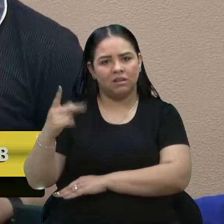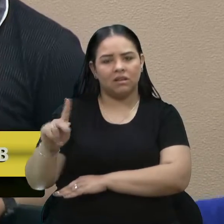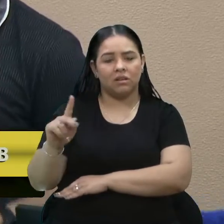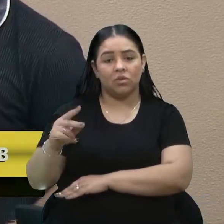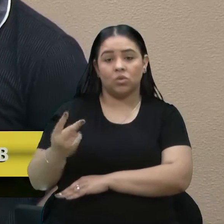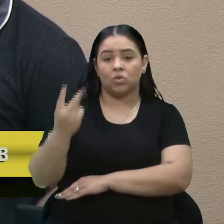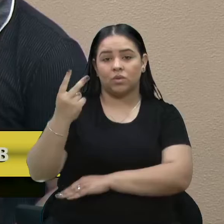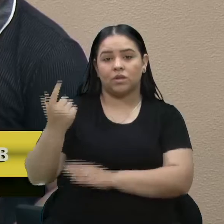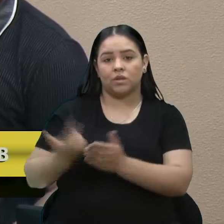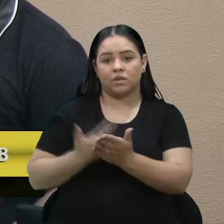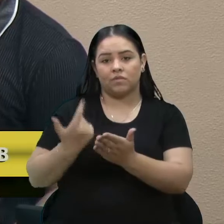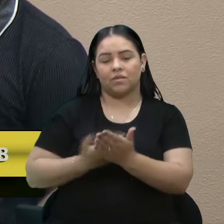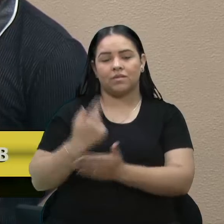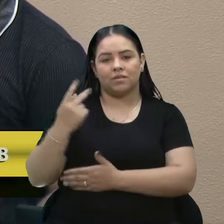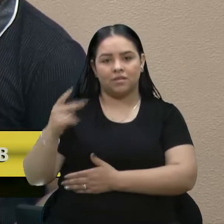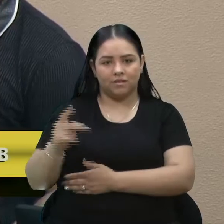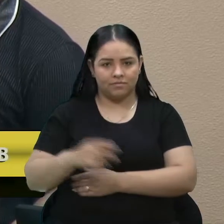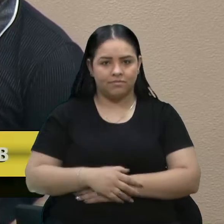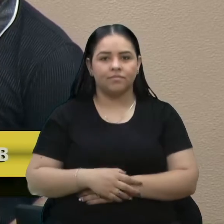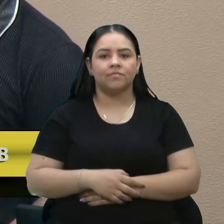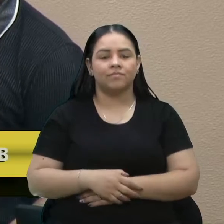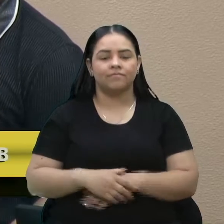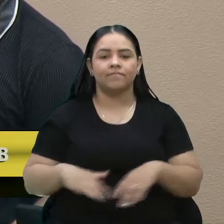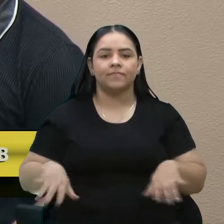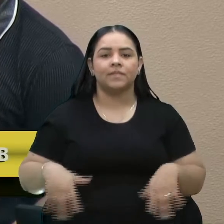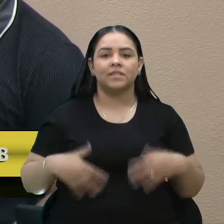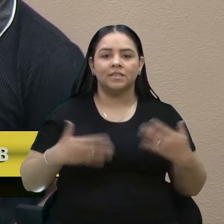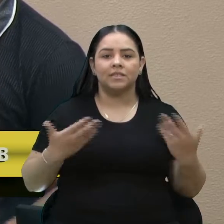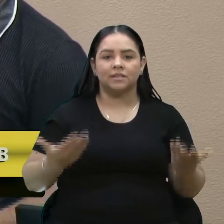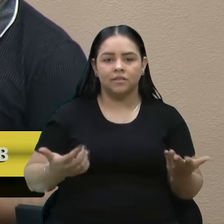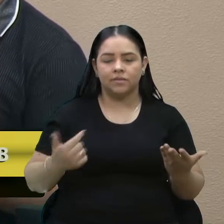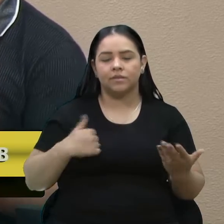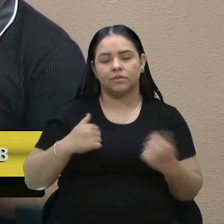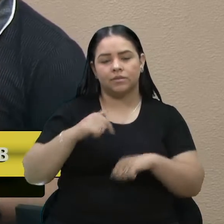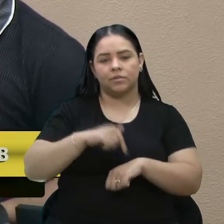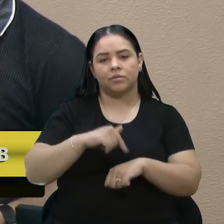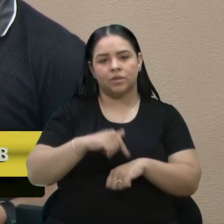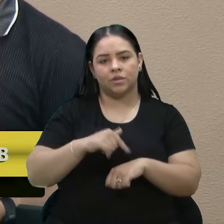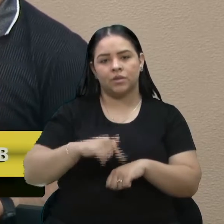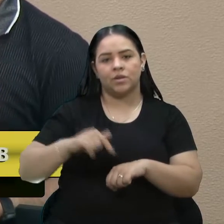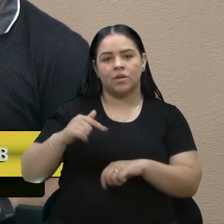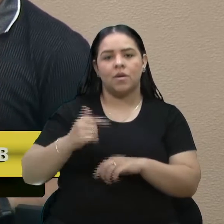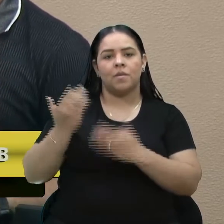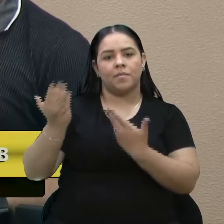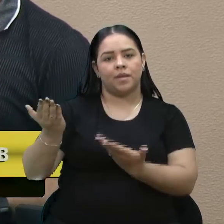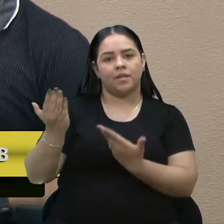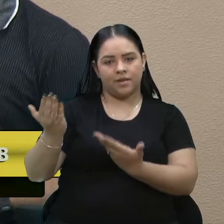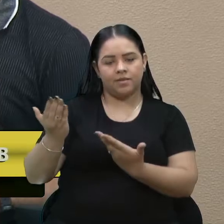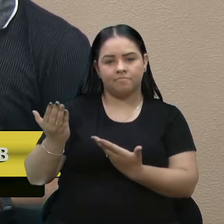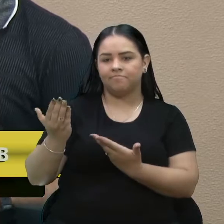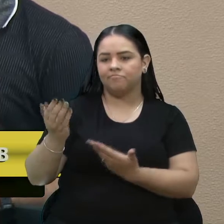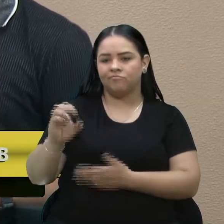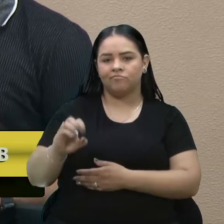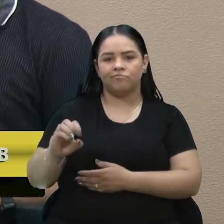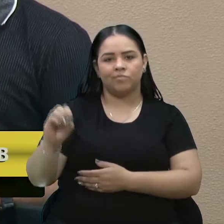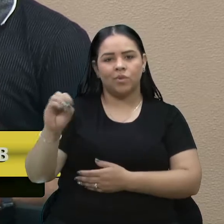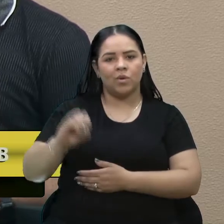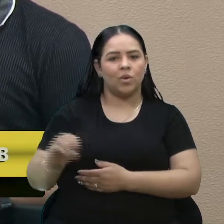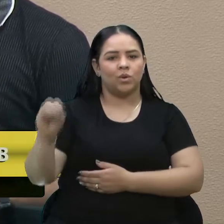livros que ele lançou. Então, foi questão de, nesse momento, fazer essa homenagem a esse baita cara,